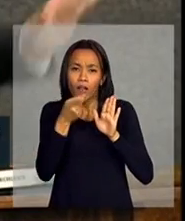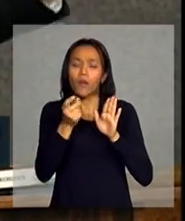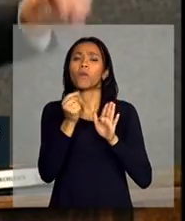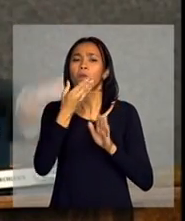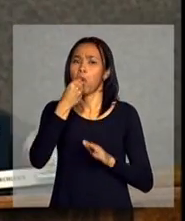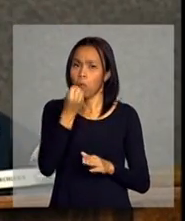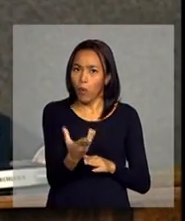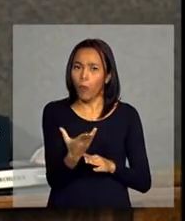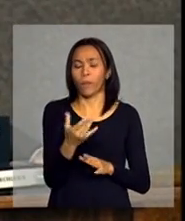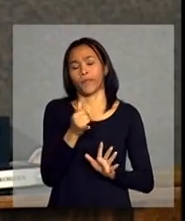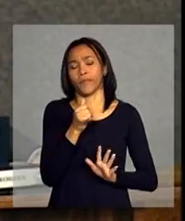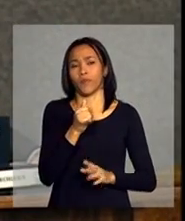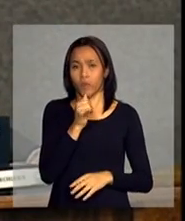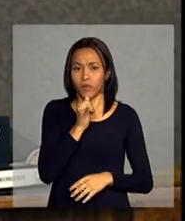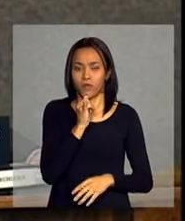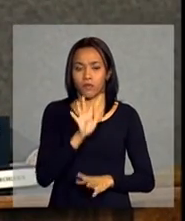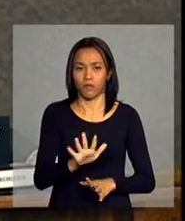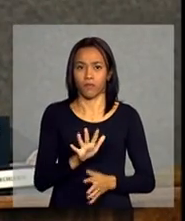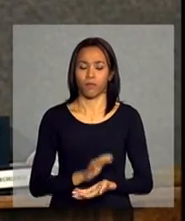Então, vou dar um exemplo.